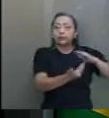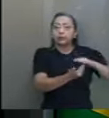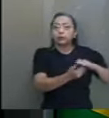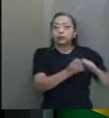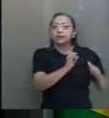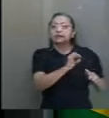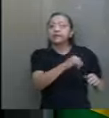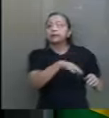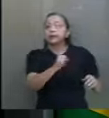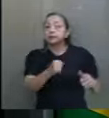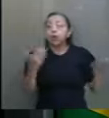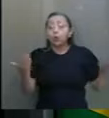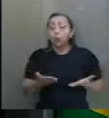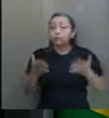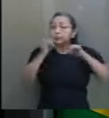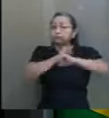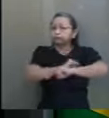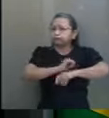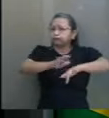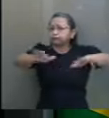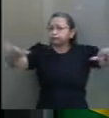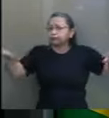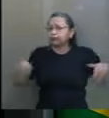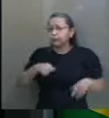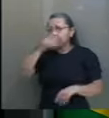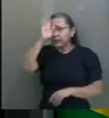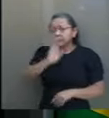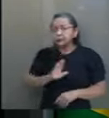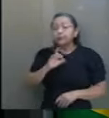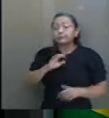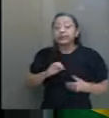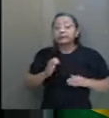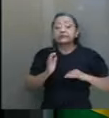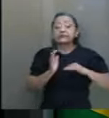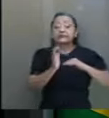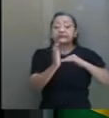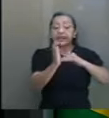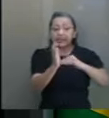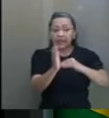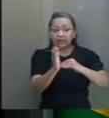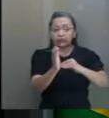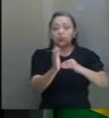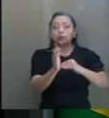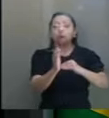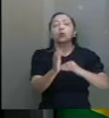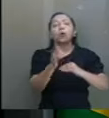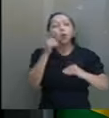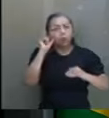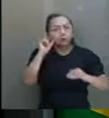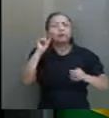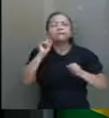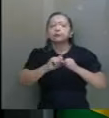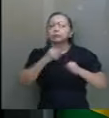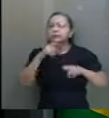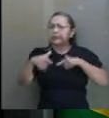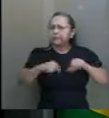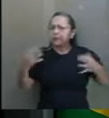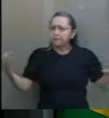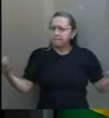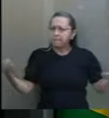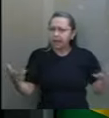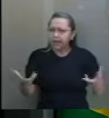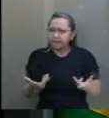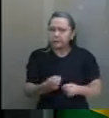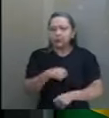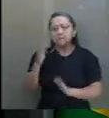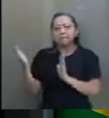que está repercutindo hoje no país. O Senado fez um grande serviço à nação ontem. Eu quero parabenizar o